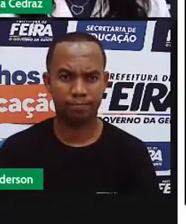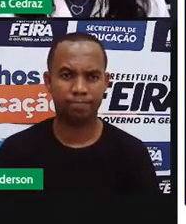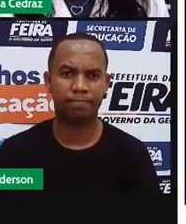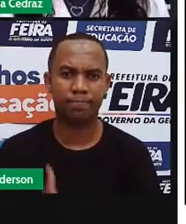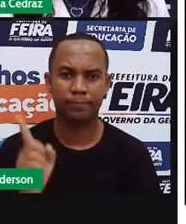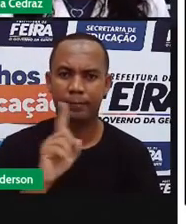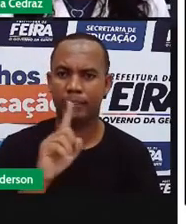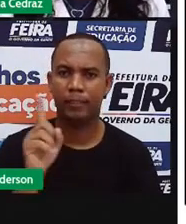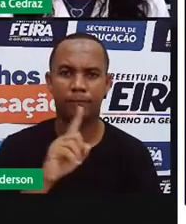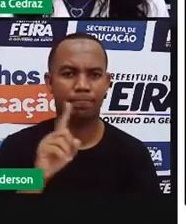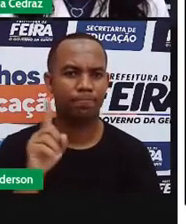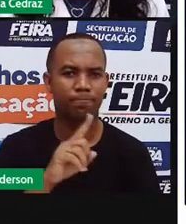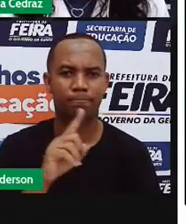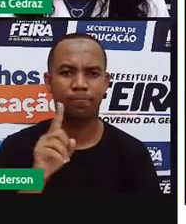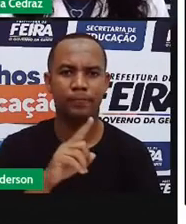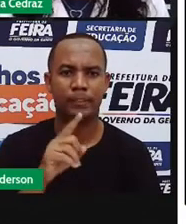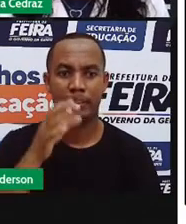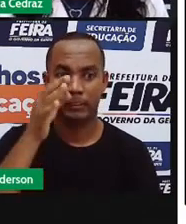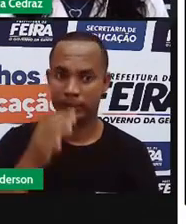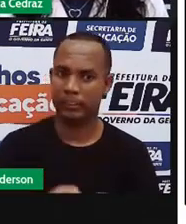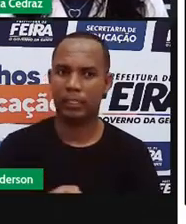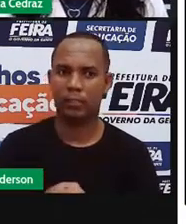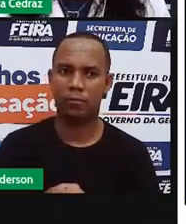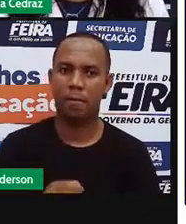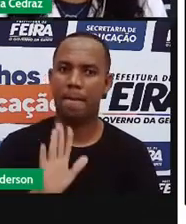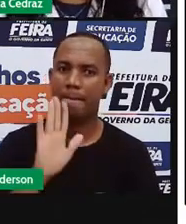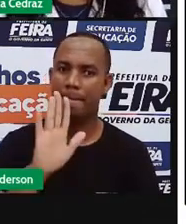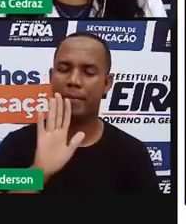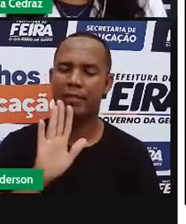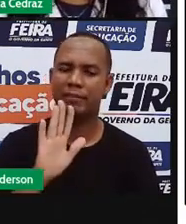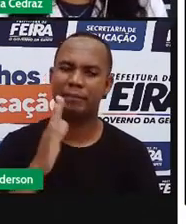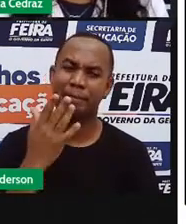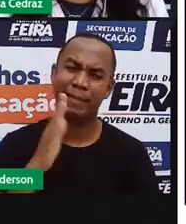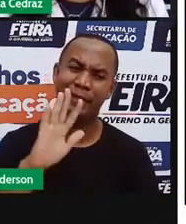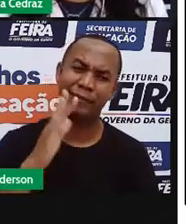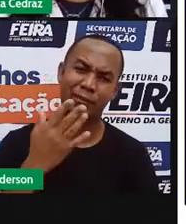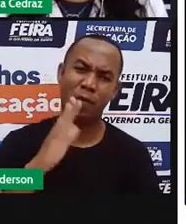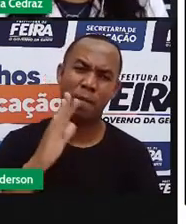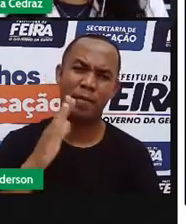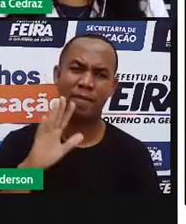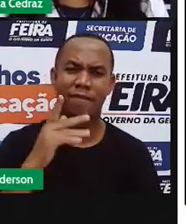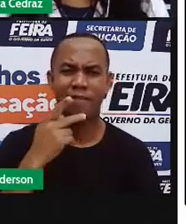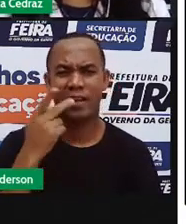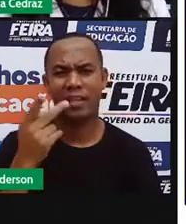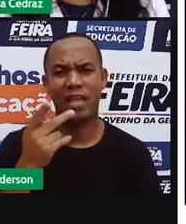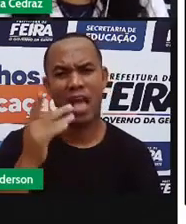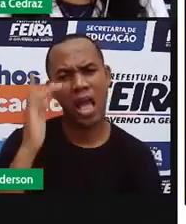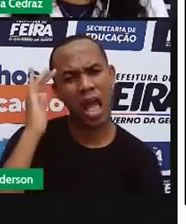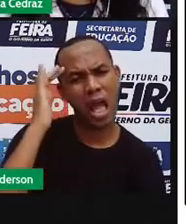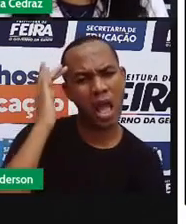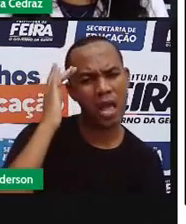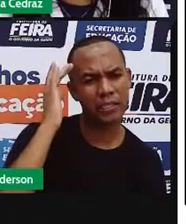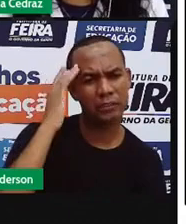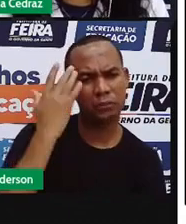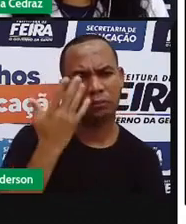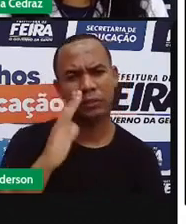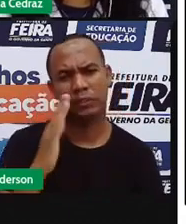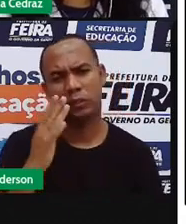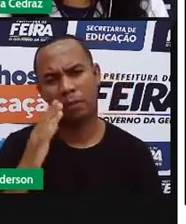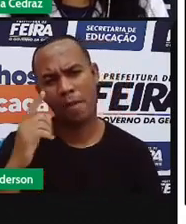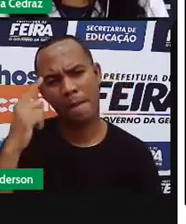Não podemos dizer com certeza, mas podemos chutar. Ou seja, uma estimativa,